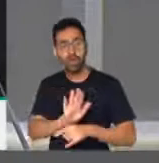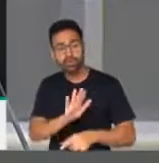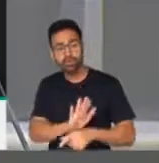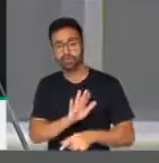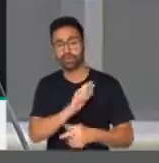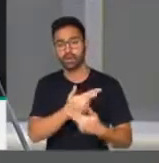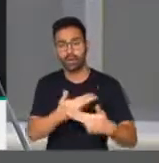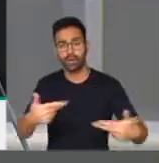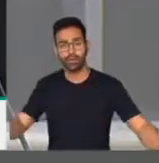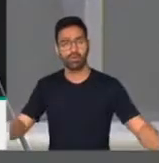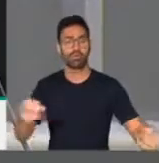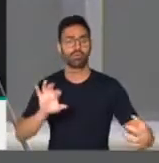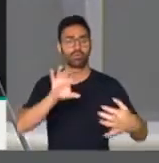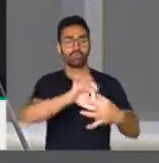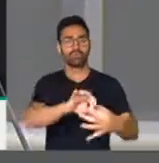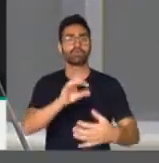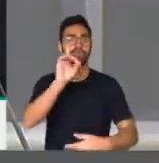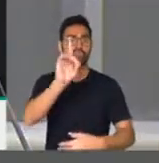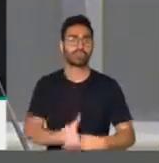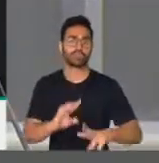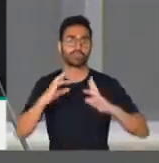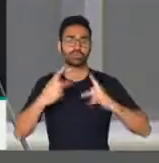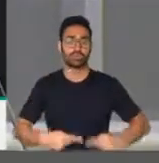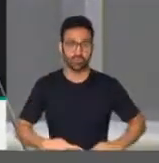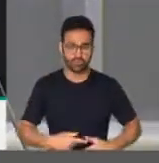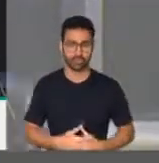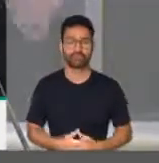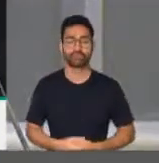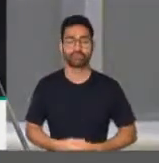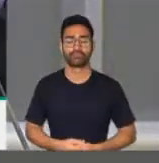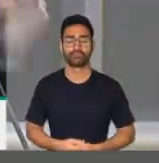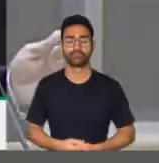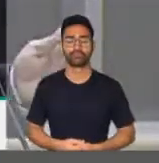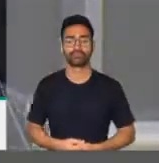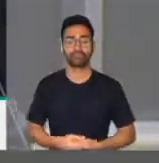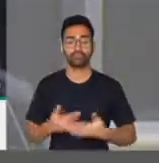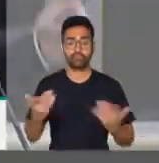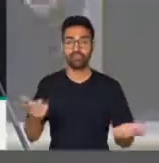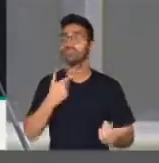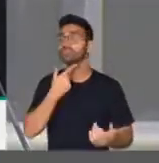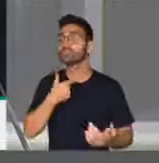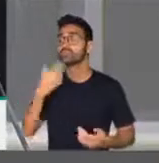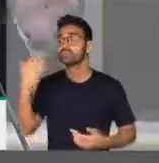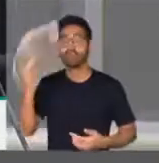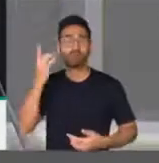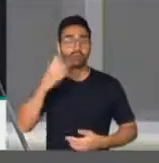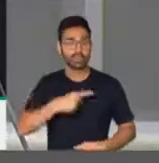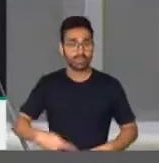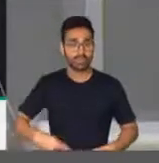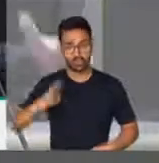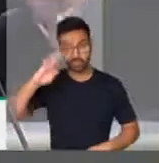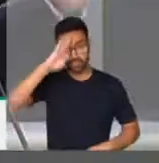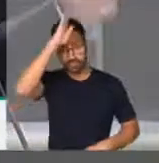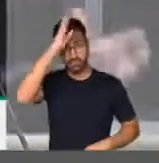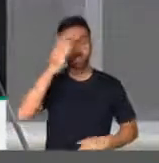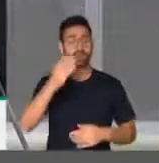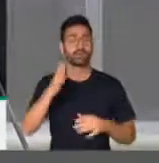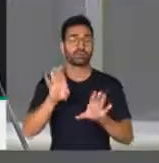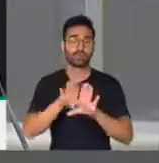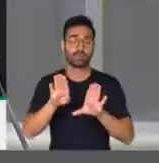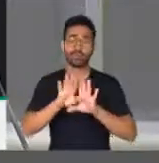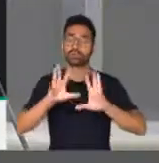causas relacionadas aos direitos humanos. E eu quero desejar ao presidente Bolsonaro, quero desejar a todo o seu